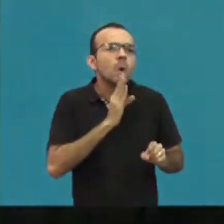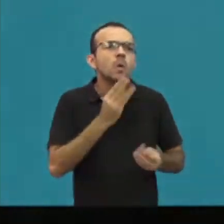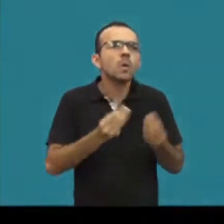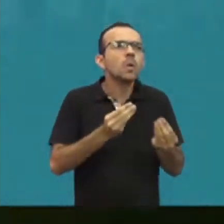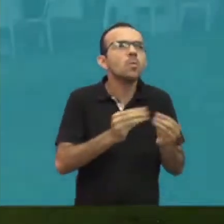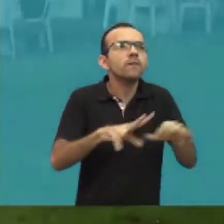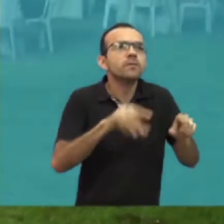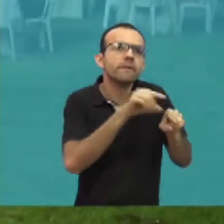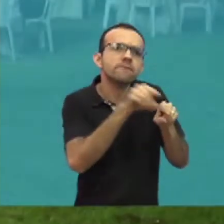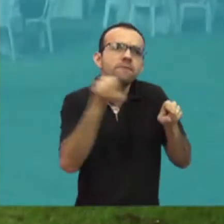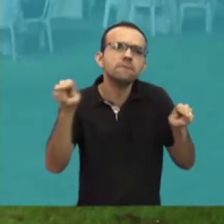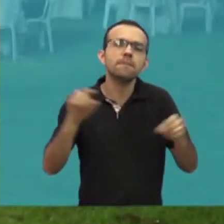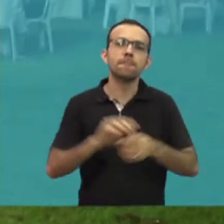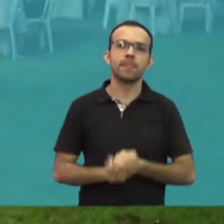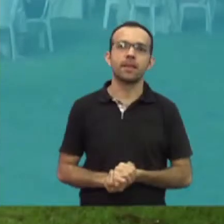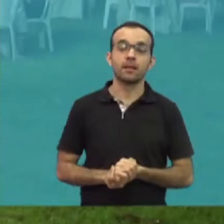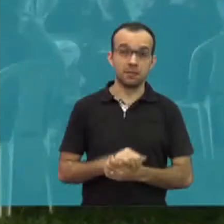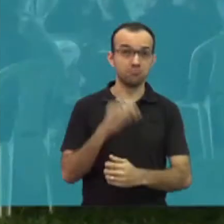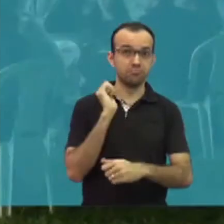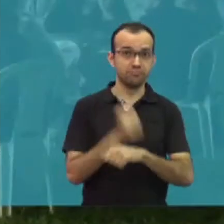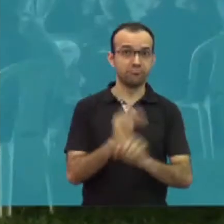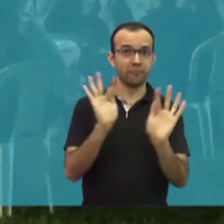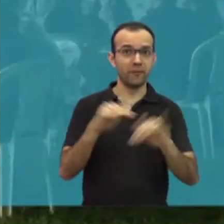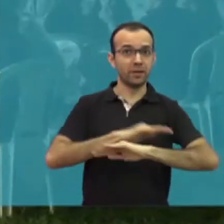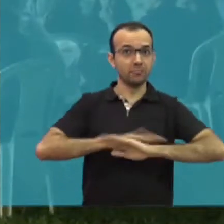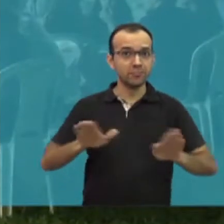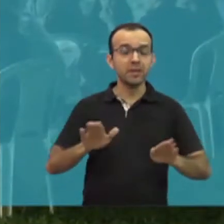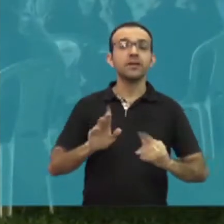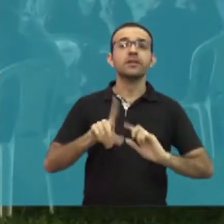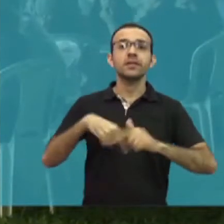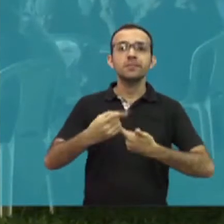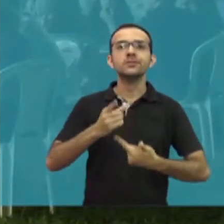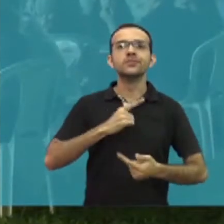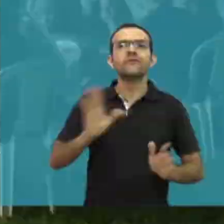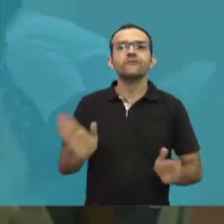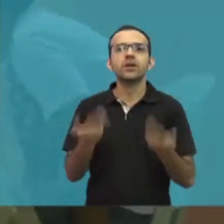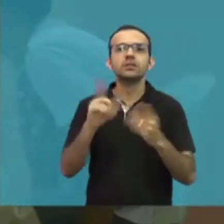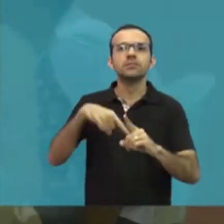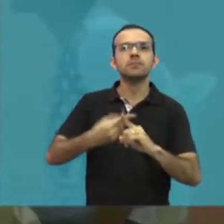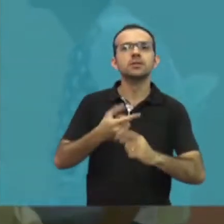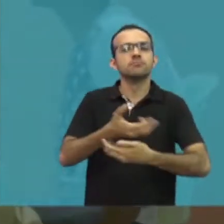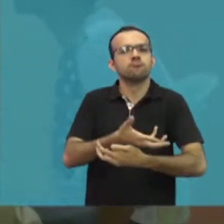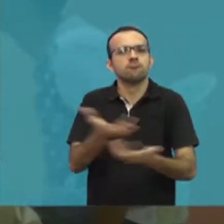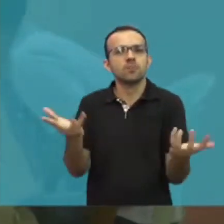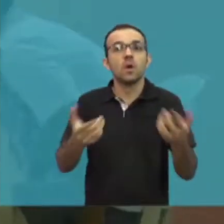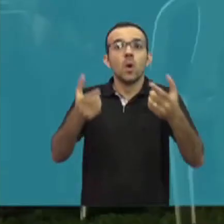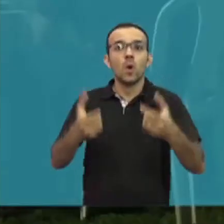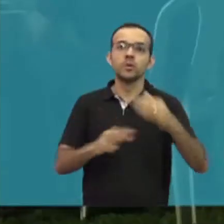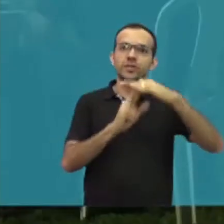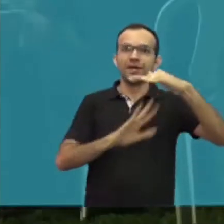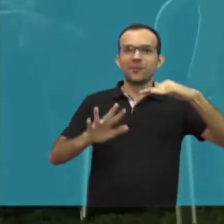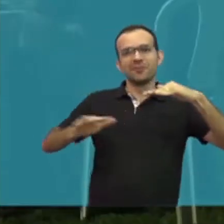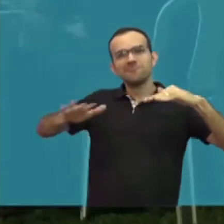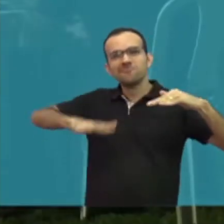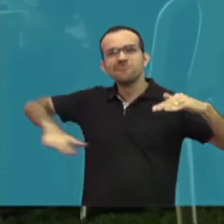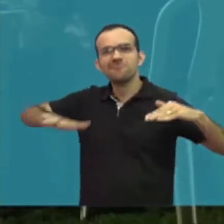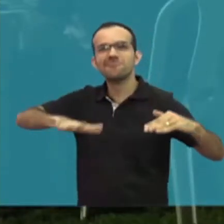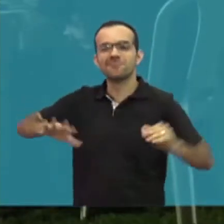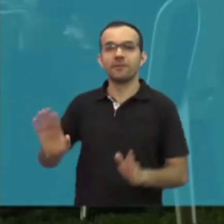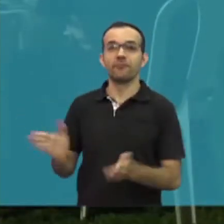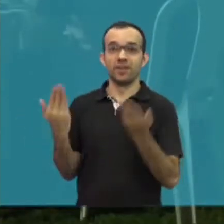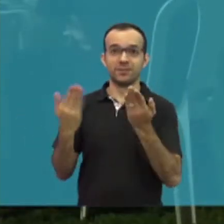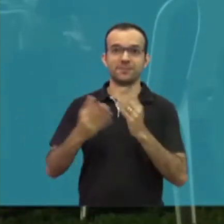em que ele trabalha. Ao final da solenidade, os recém-empoçados foram recebidos com festa e um coquetel nos jardins da